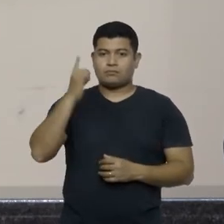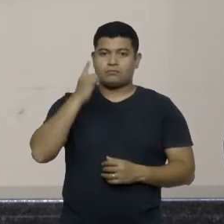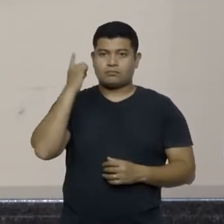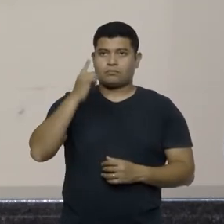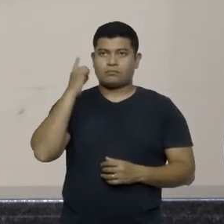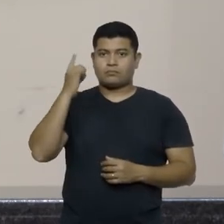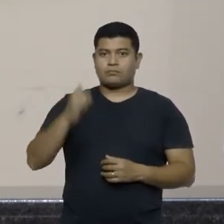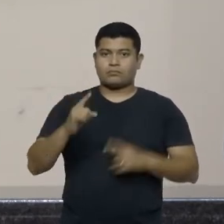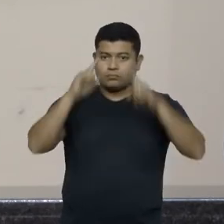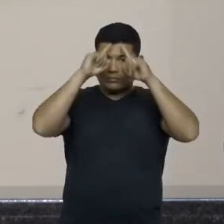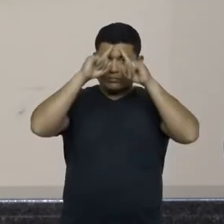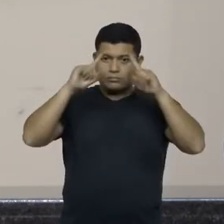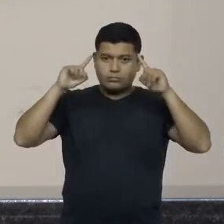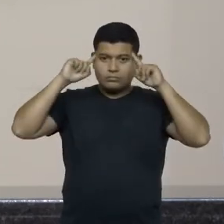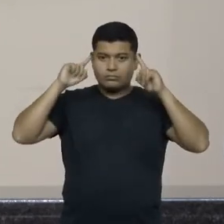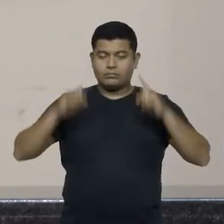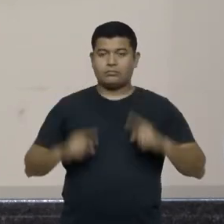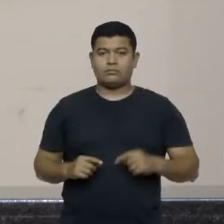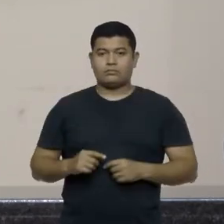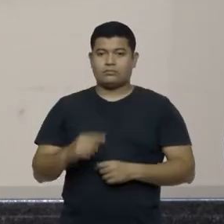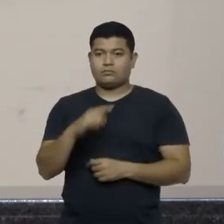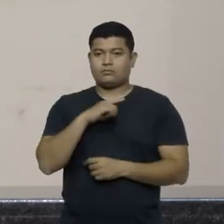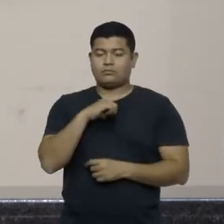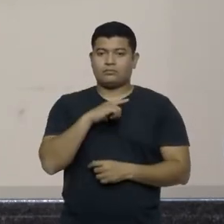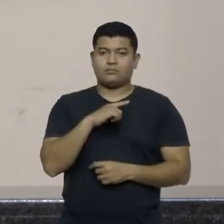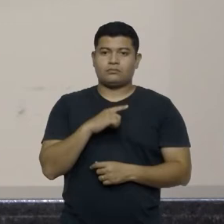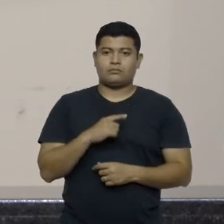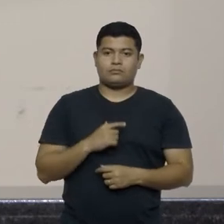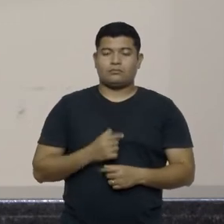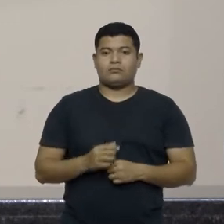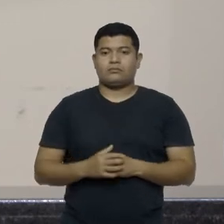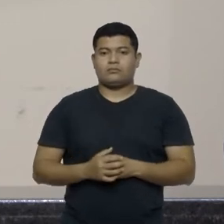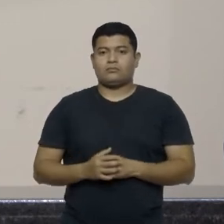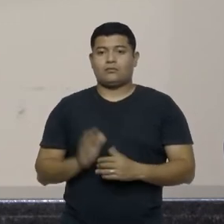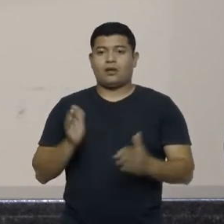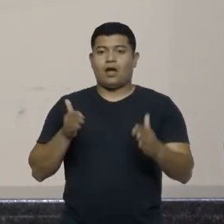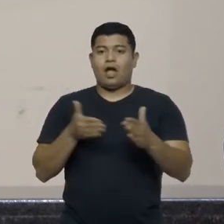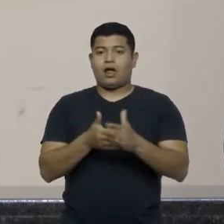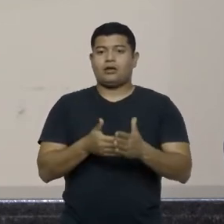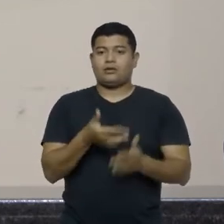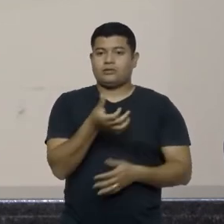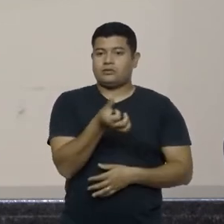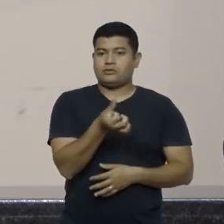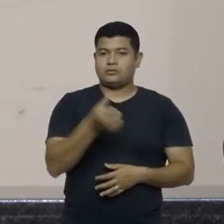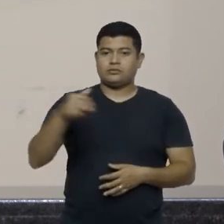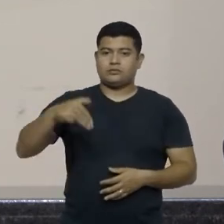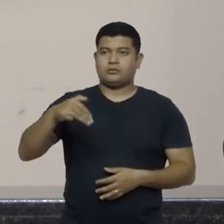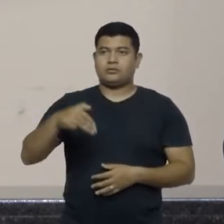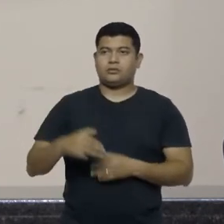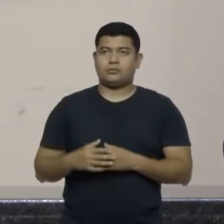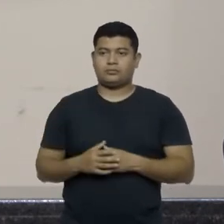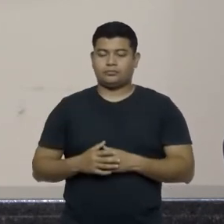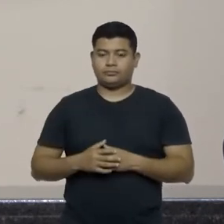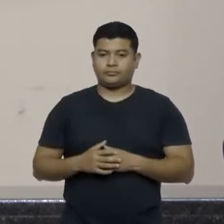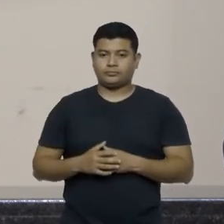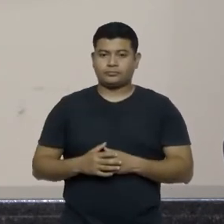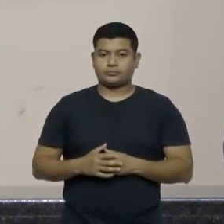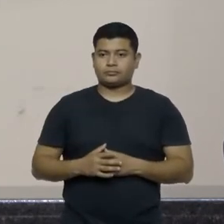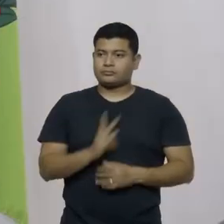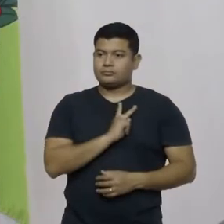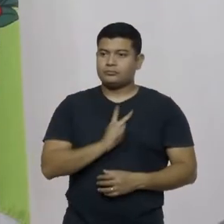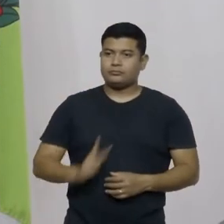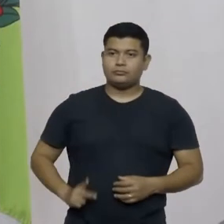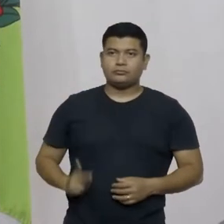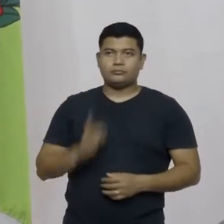Neudi Sareta Vossa Excelência tem o tempo de até seis minutos senhor presidente senhores